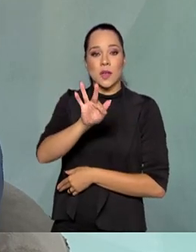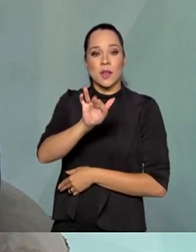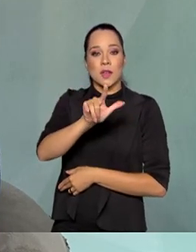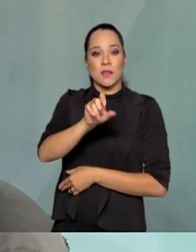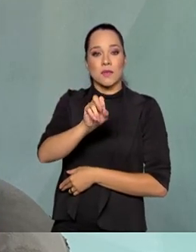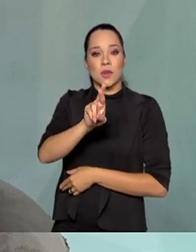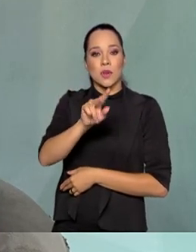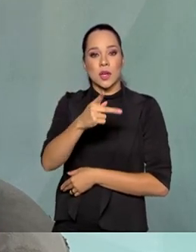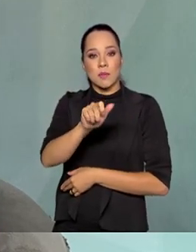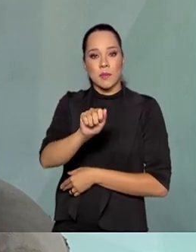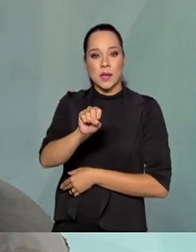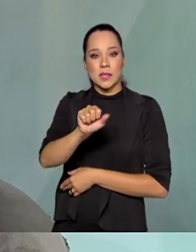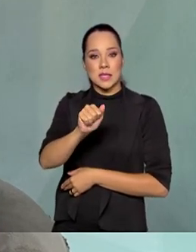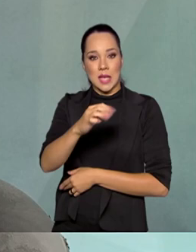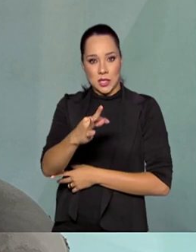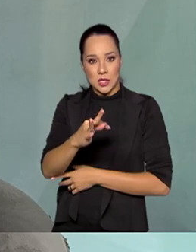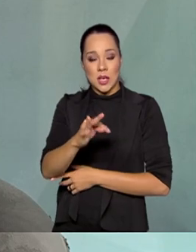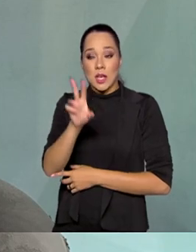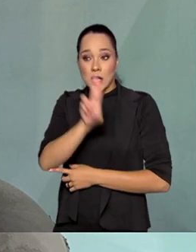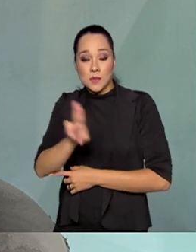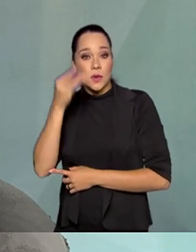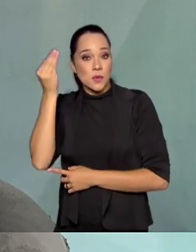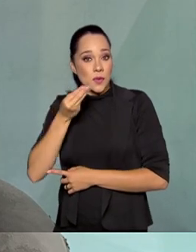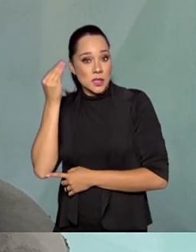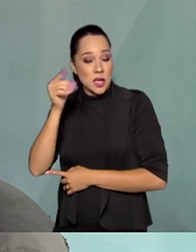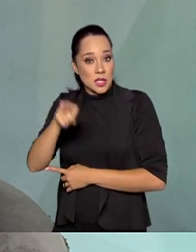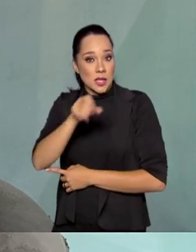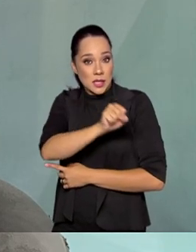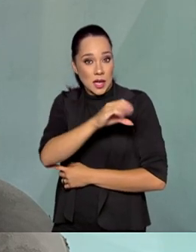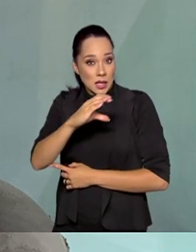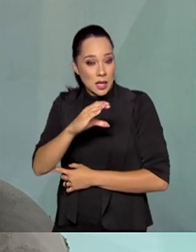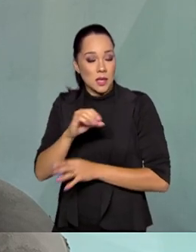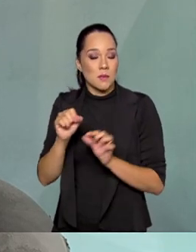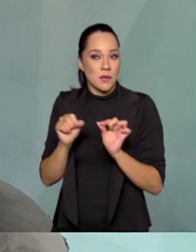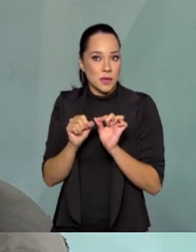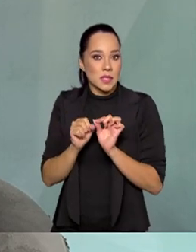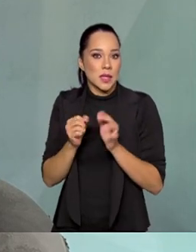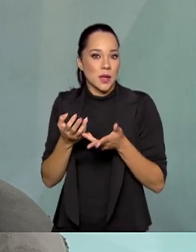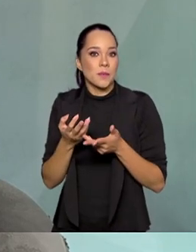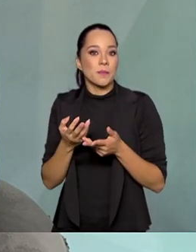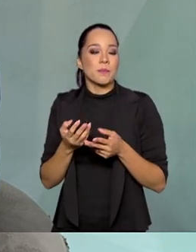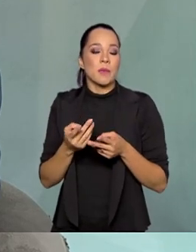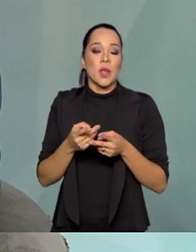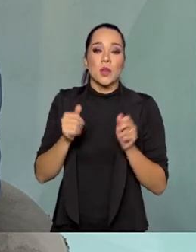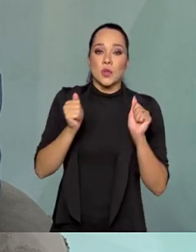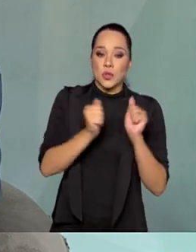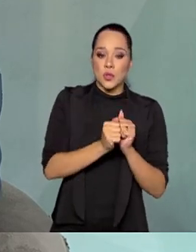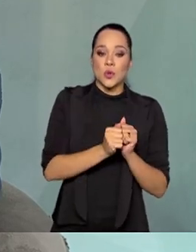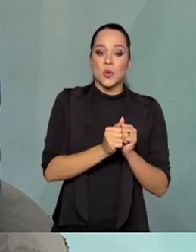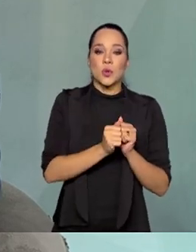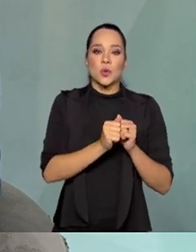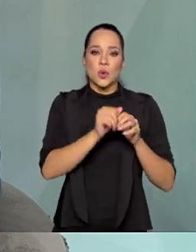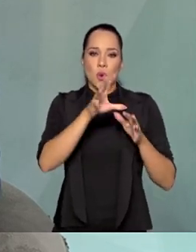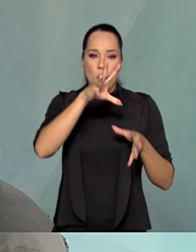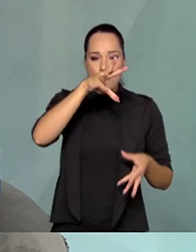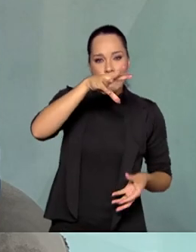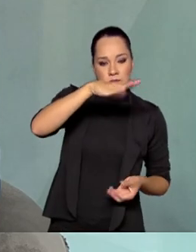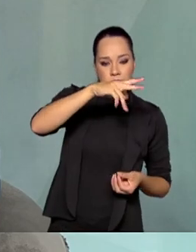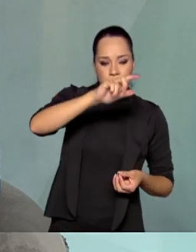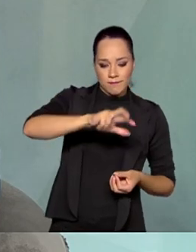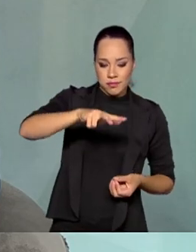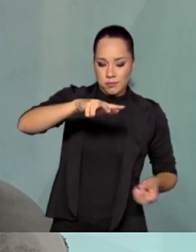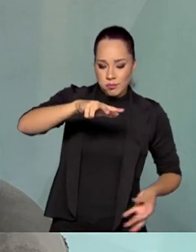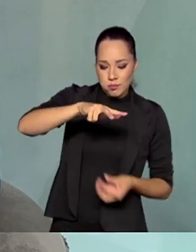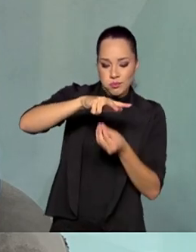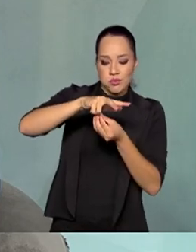que vai utilizar a experiência da Universidade Federal de Santa Catarina em fazer CubeSat, com uma carga útil que foi feita pela